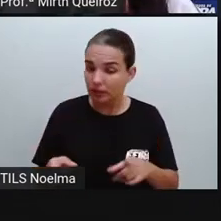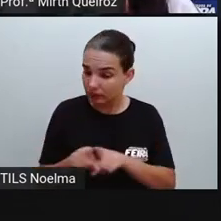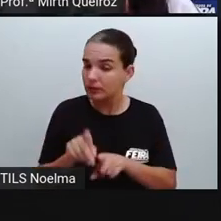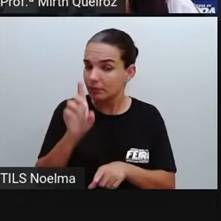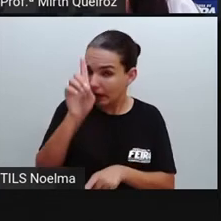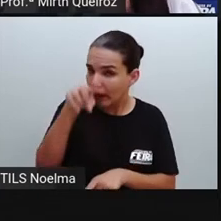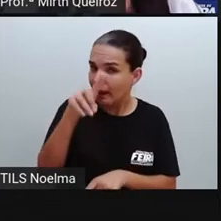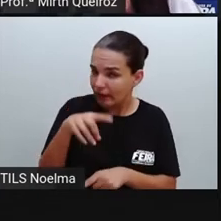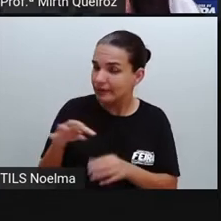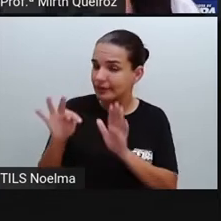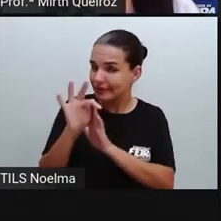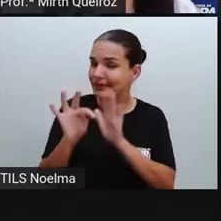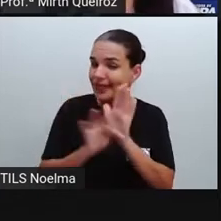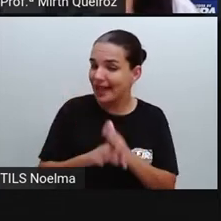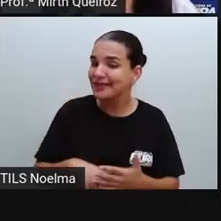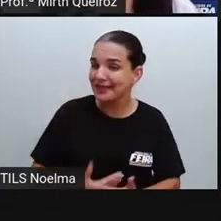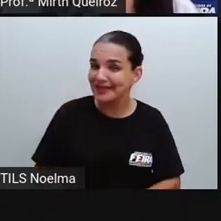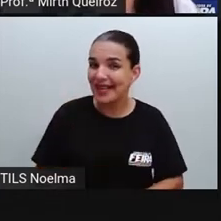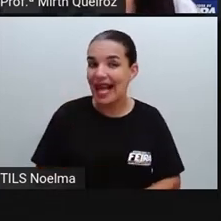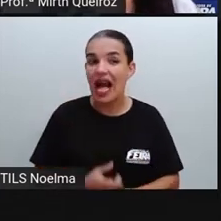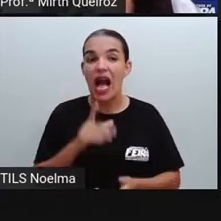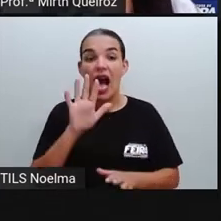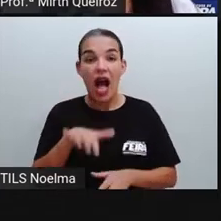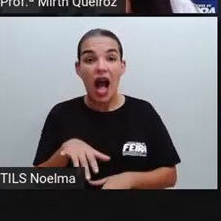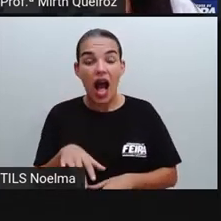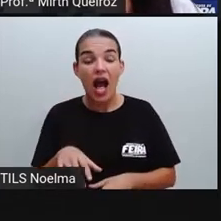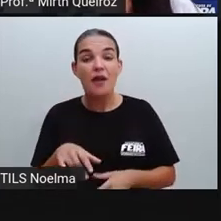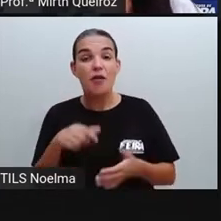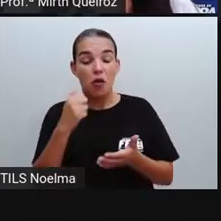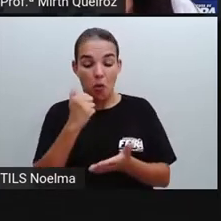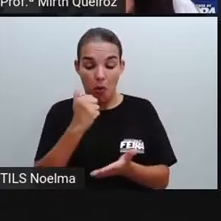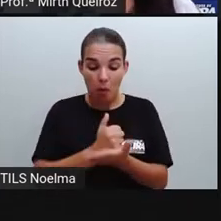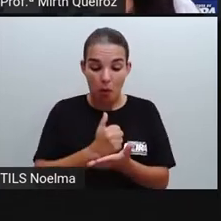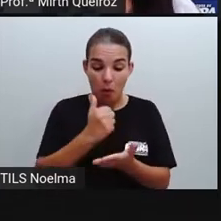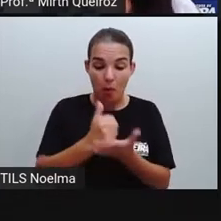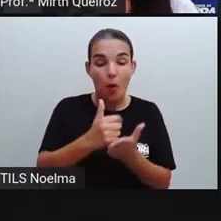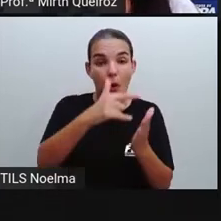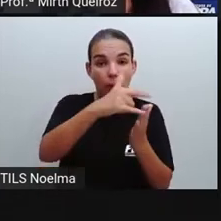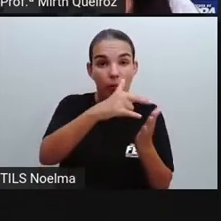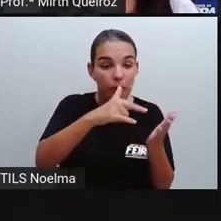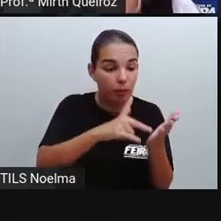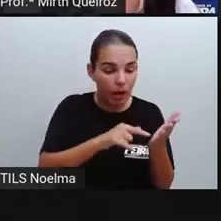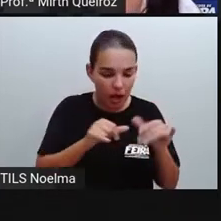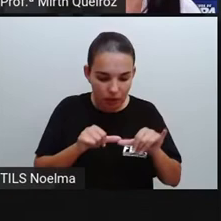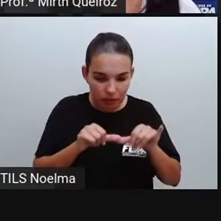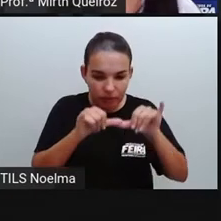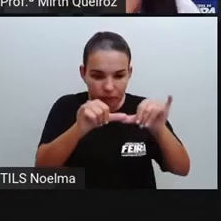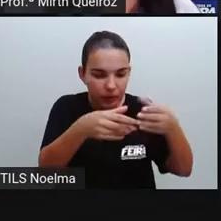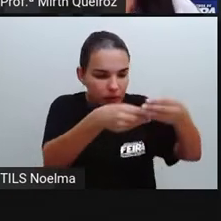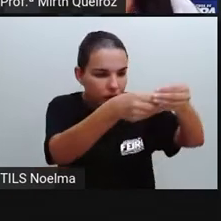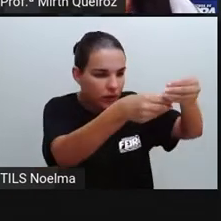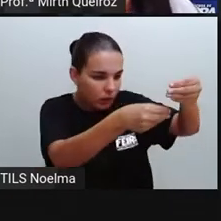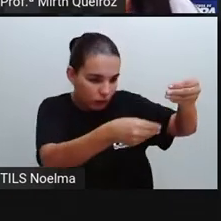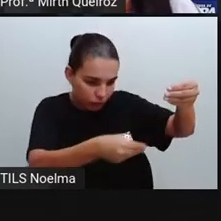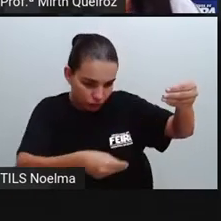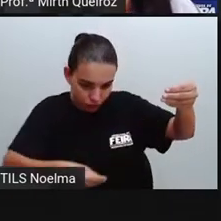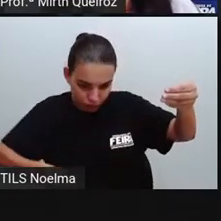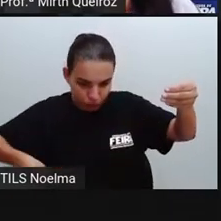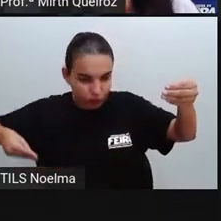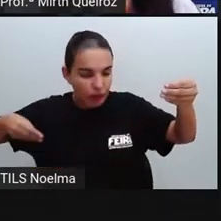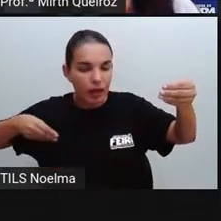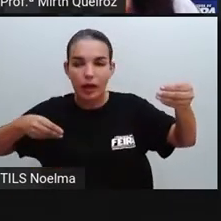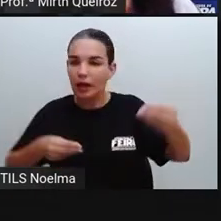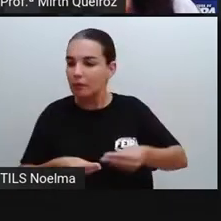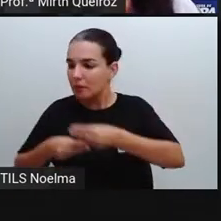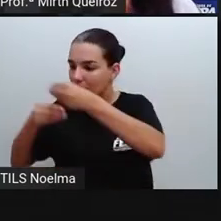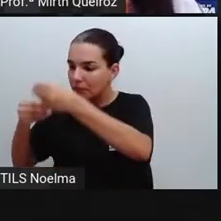textual também. O cupom fiscal que é emitido quando a gente faz a feira, quando a gente faz compras, e aí